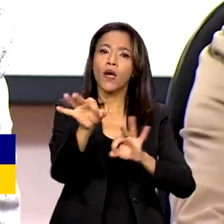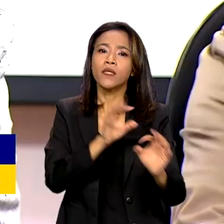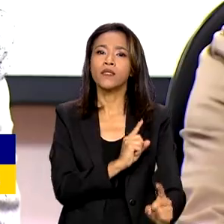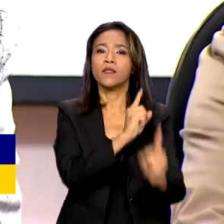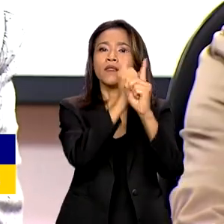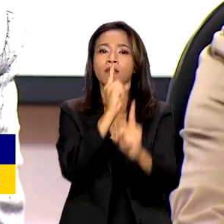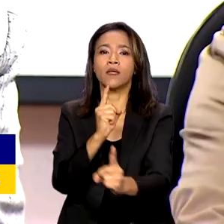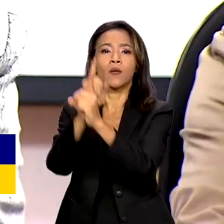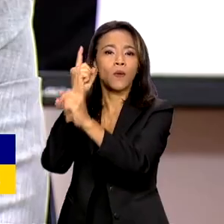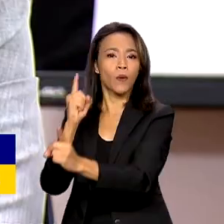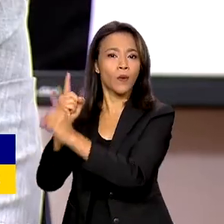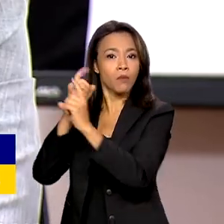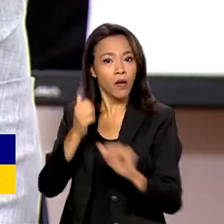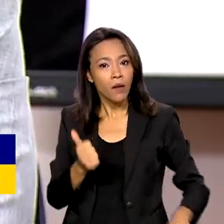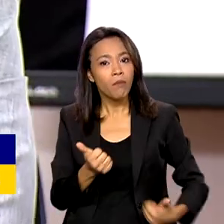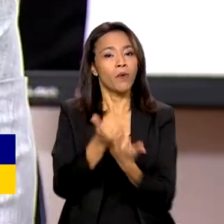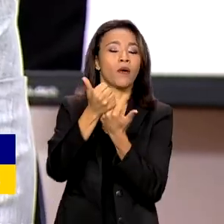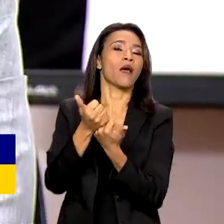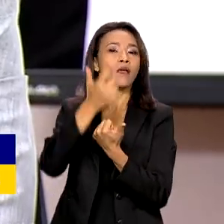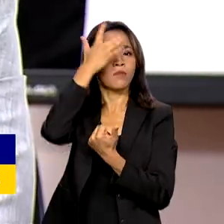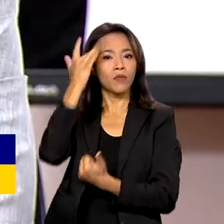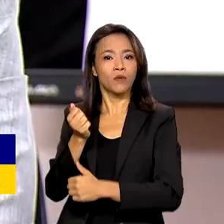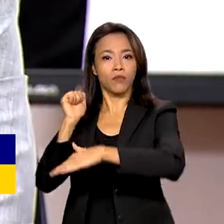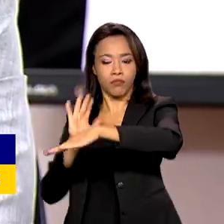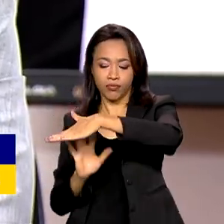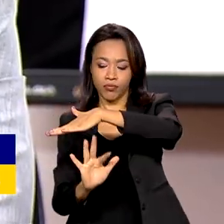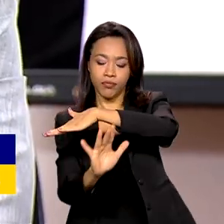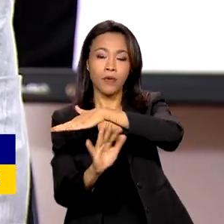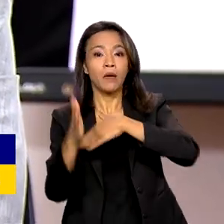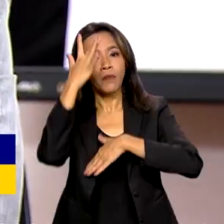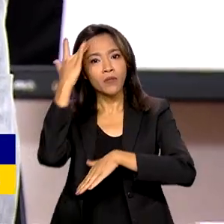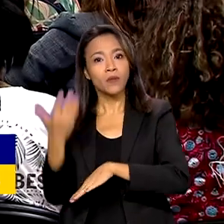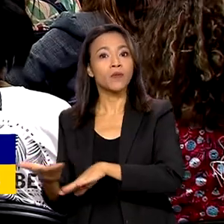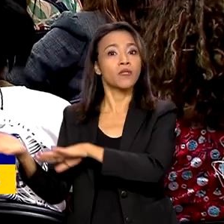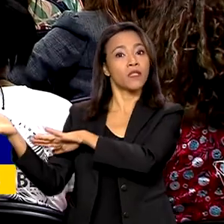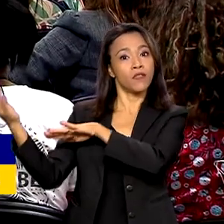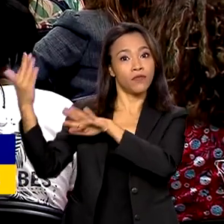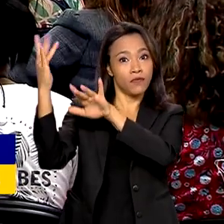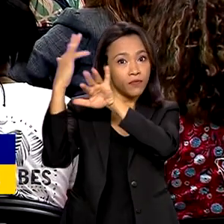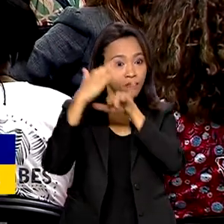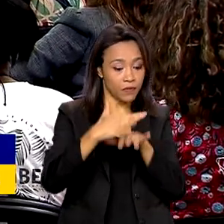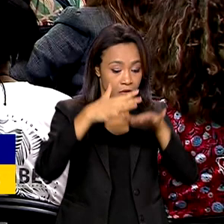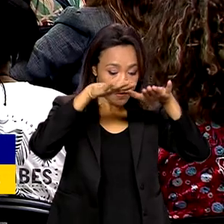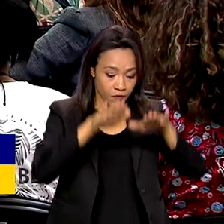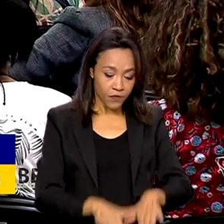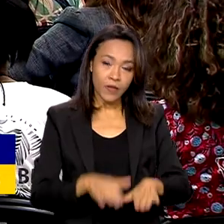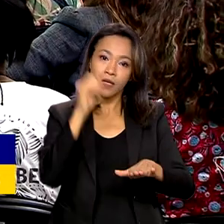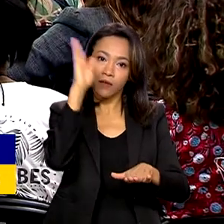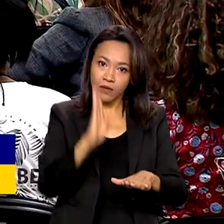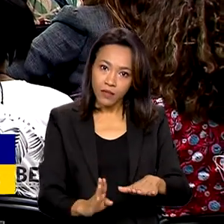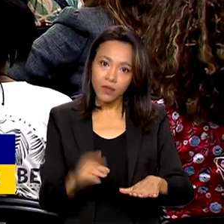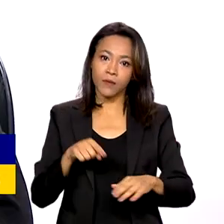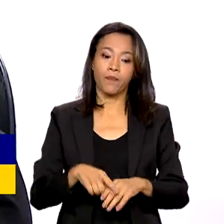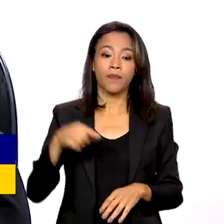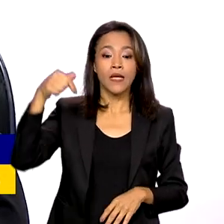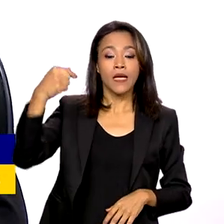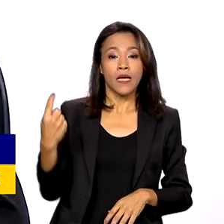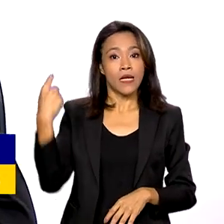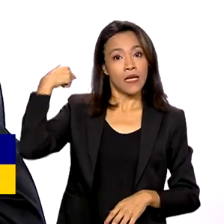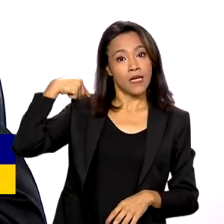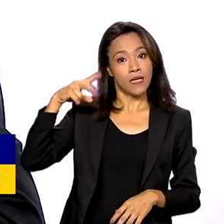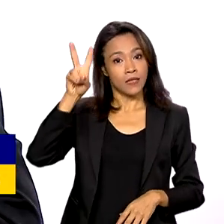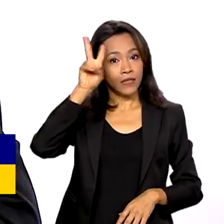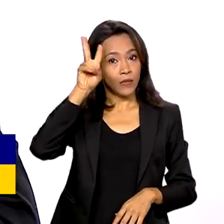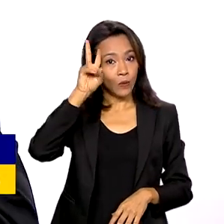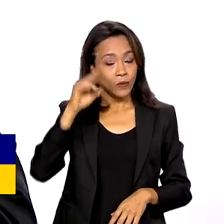direitos de pessoas migrantes, apátridas e refugiadas no Brasil. Nessa segunda-feira, o Ministério dos Direitos